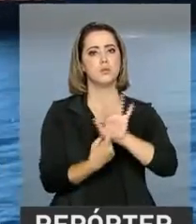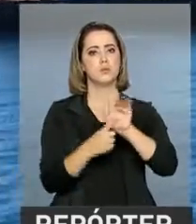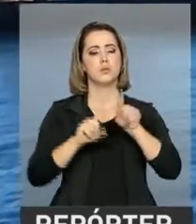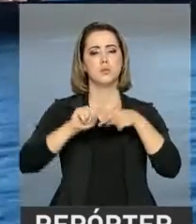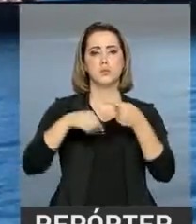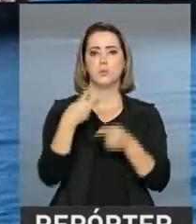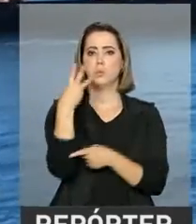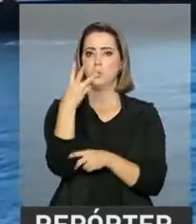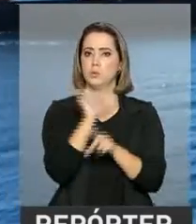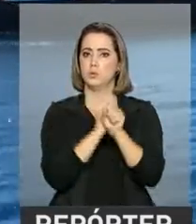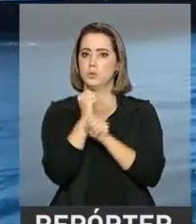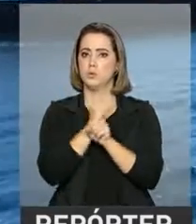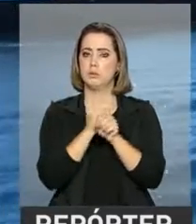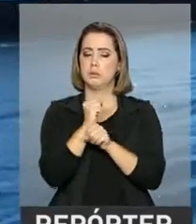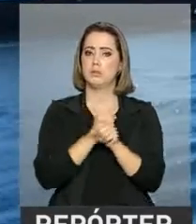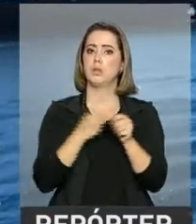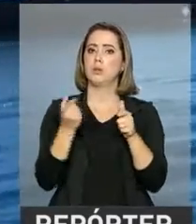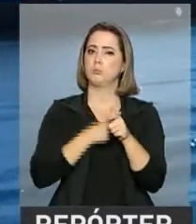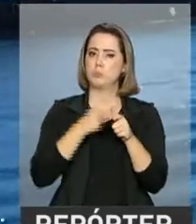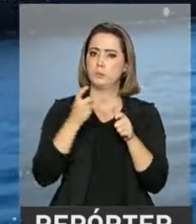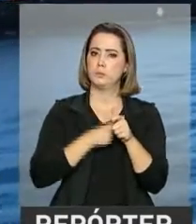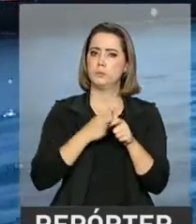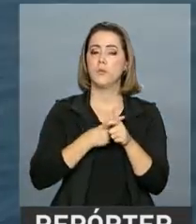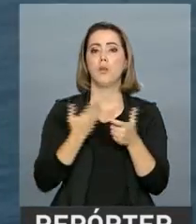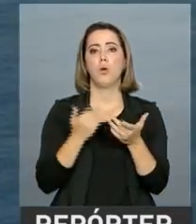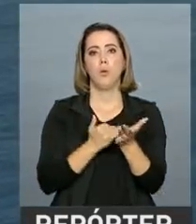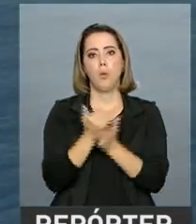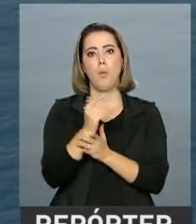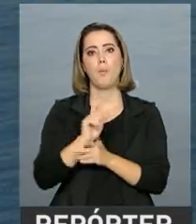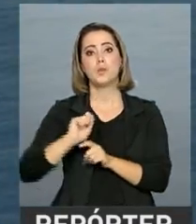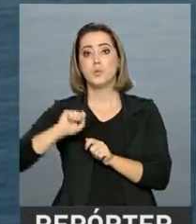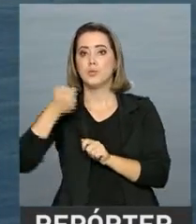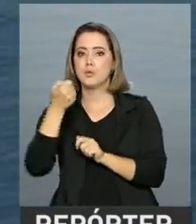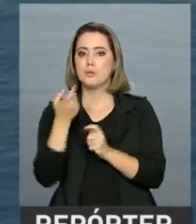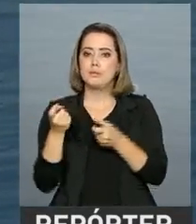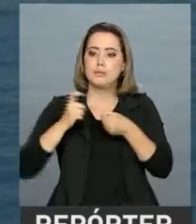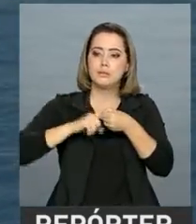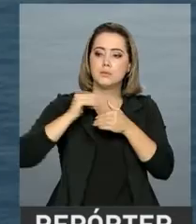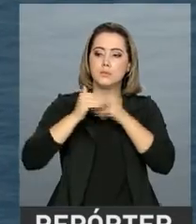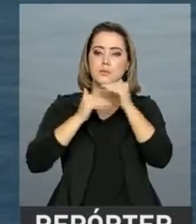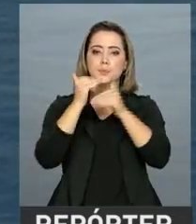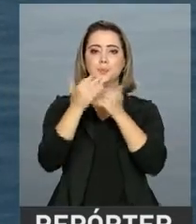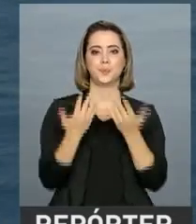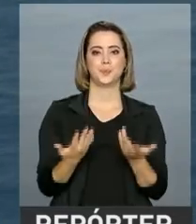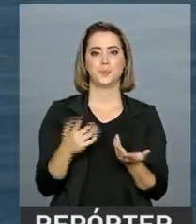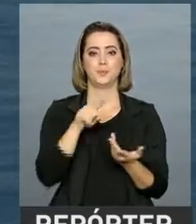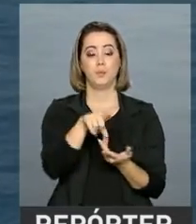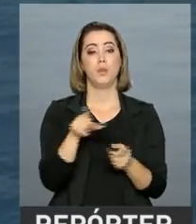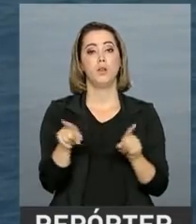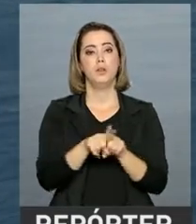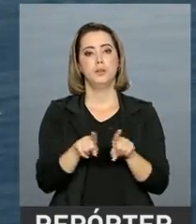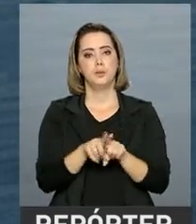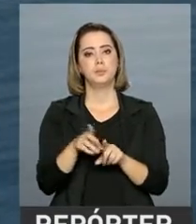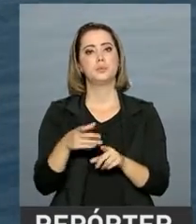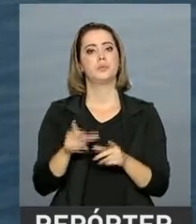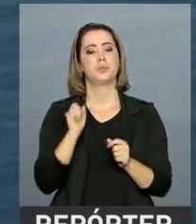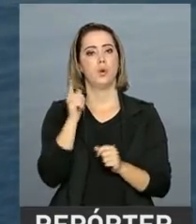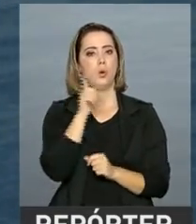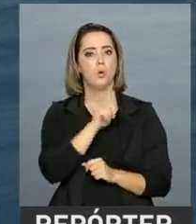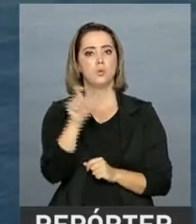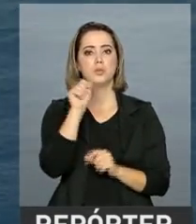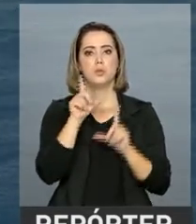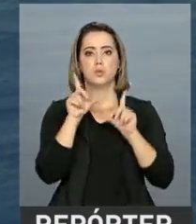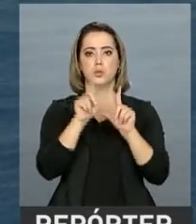de três anos operando no vermelho, a empresa começou a dar sinais de recuperação. A estatal também conseguiu reduzir as